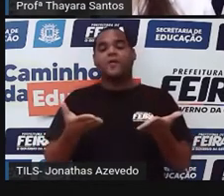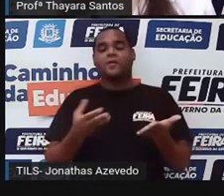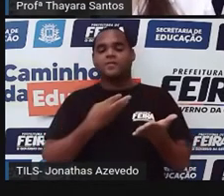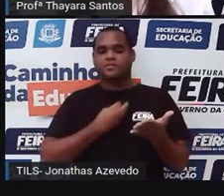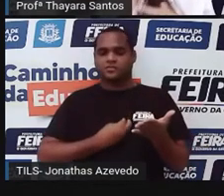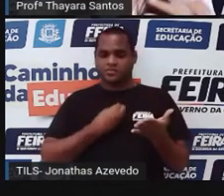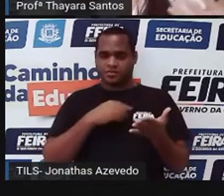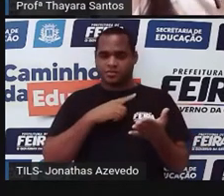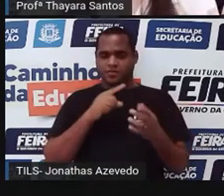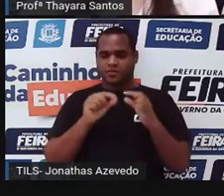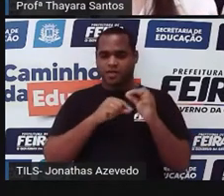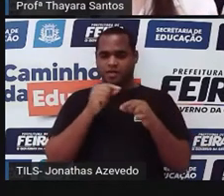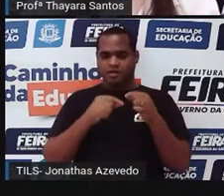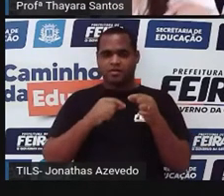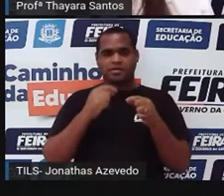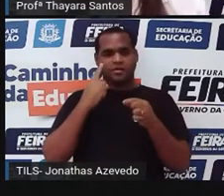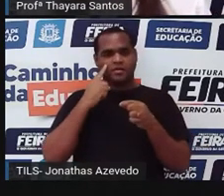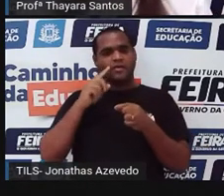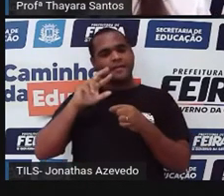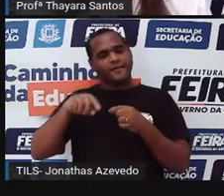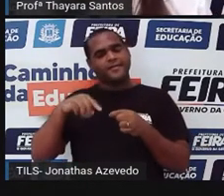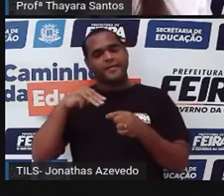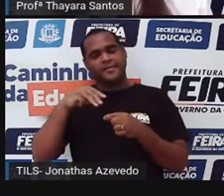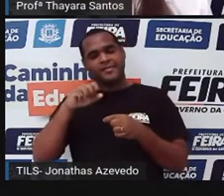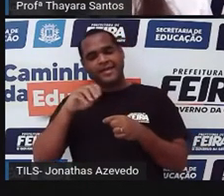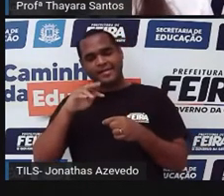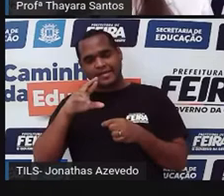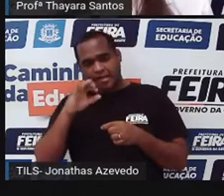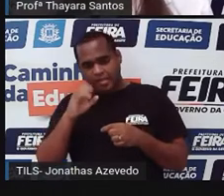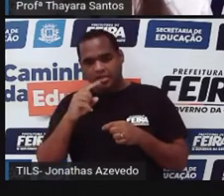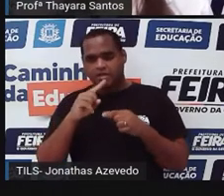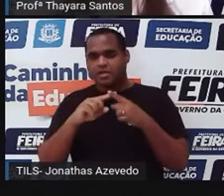vamos falar sobre matéria e suas propriedades.